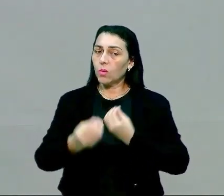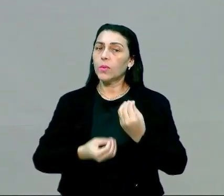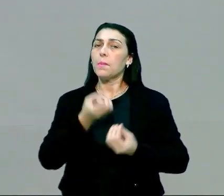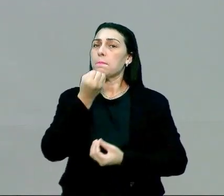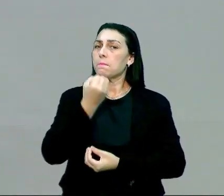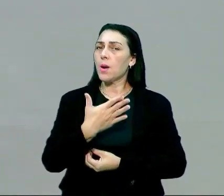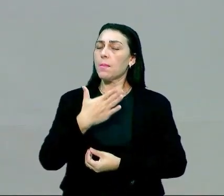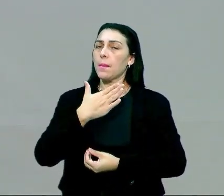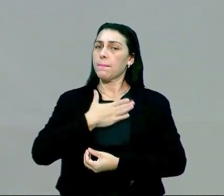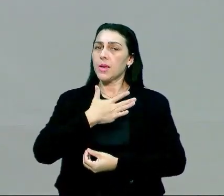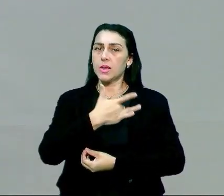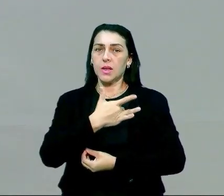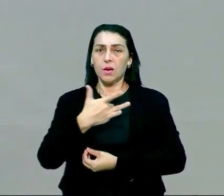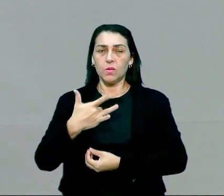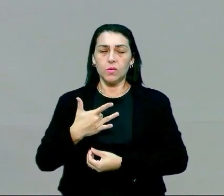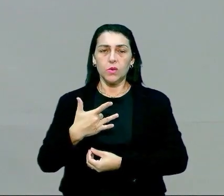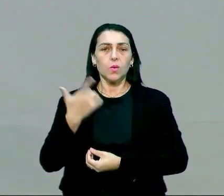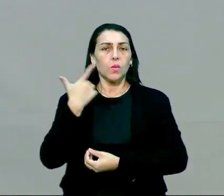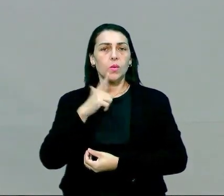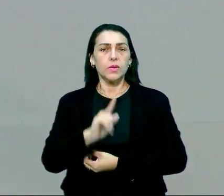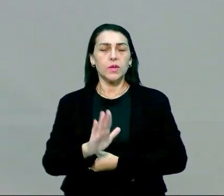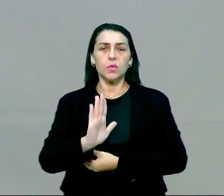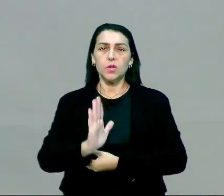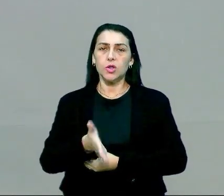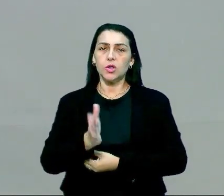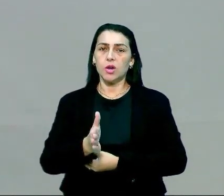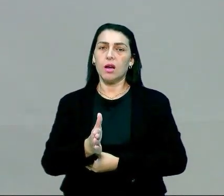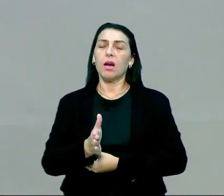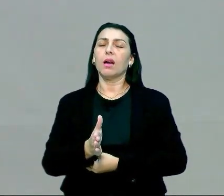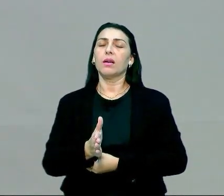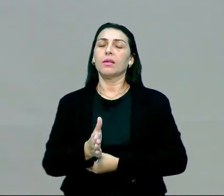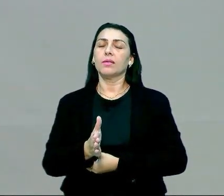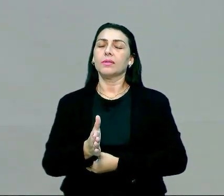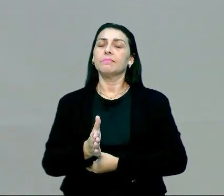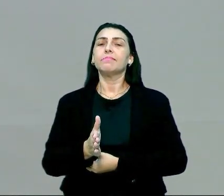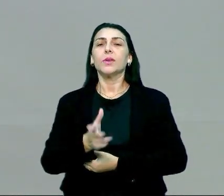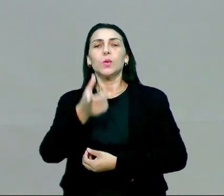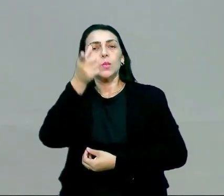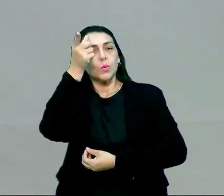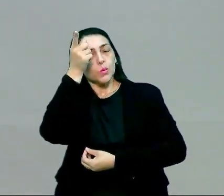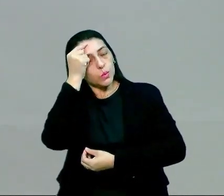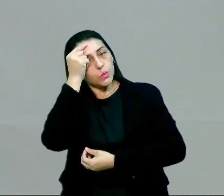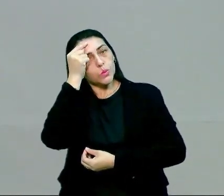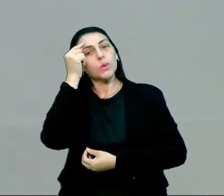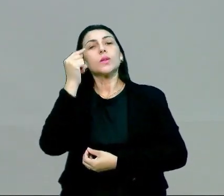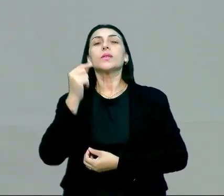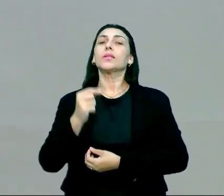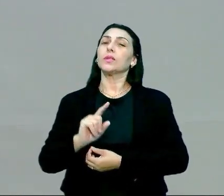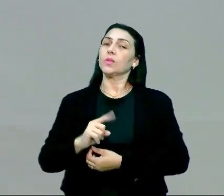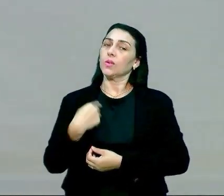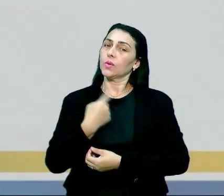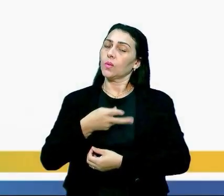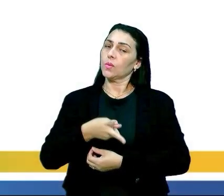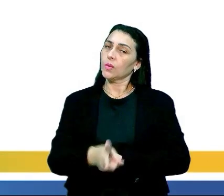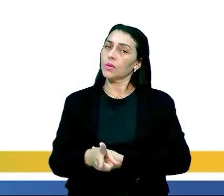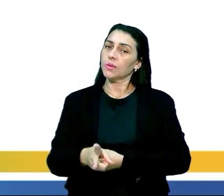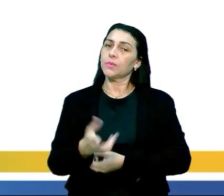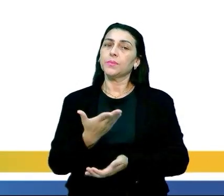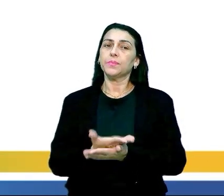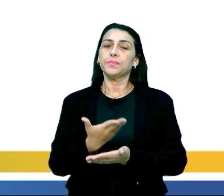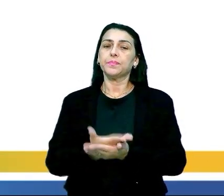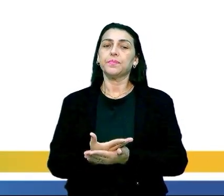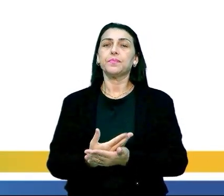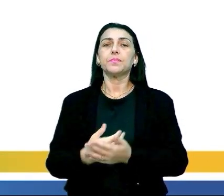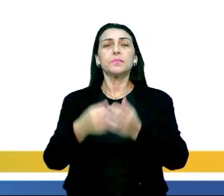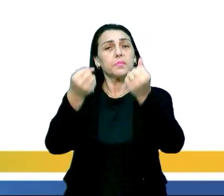benéficas para a minha saúde, eu consigo já ficar safe. Então eu acho que é só esse direcionamento que a gente vai ter e a gente consegue avançar um pouquinho